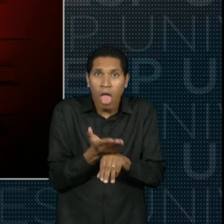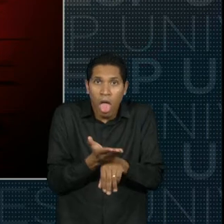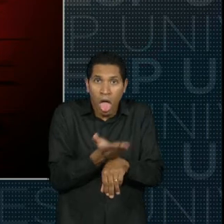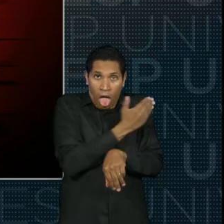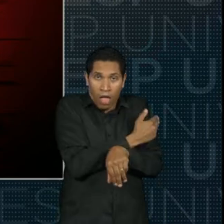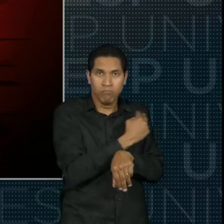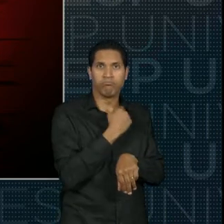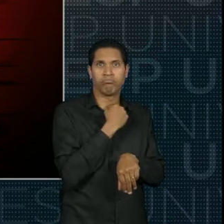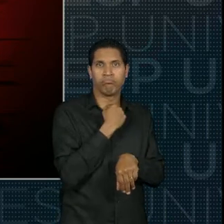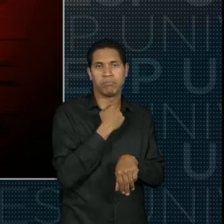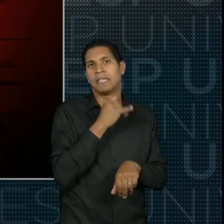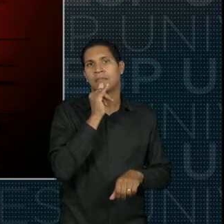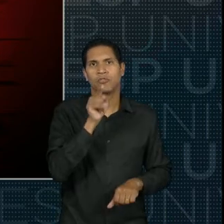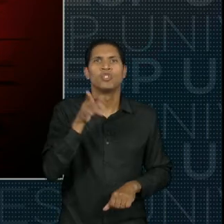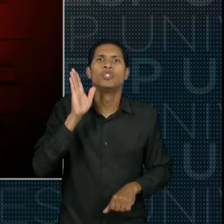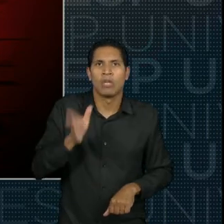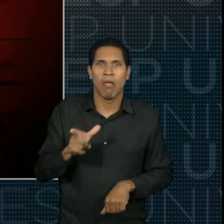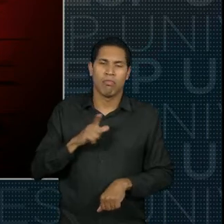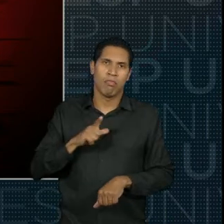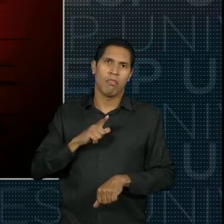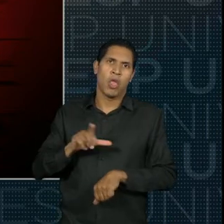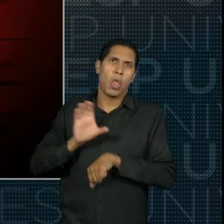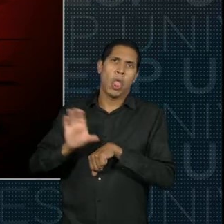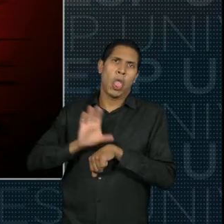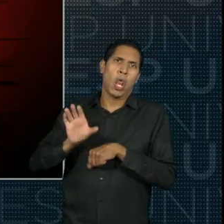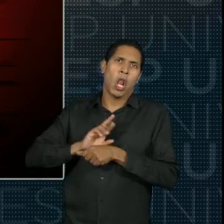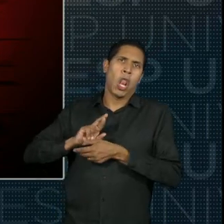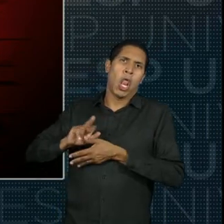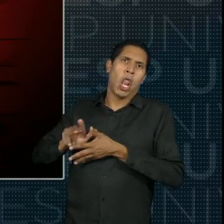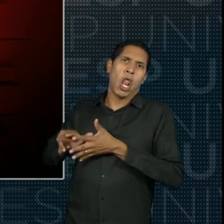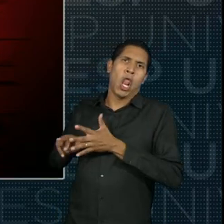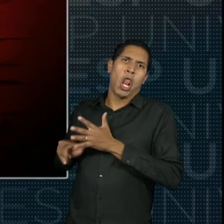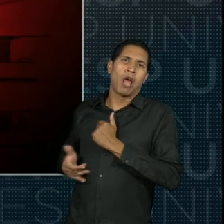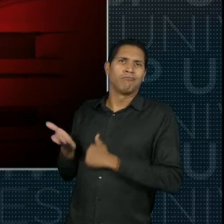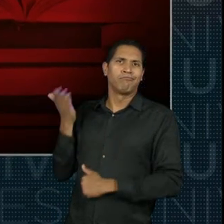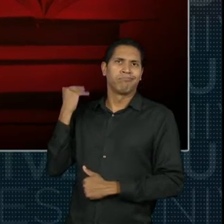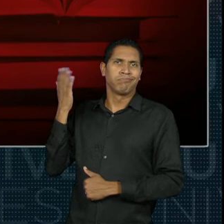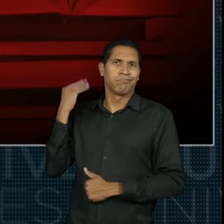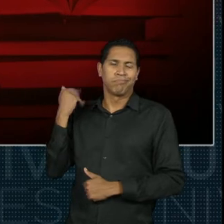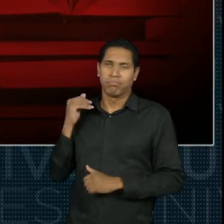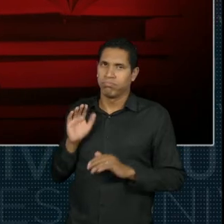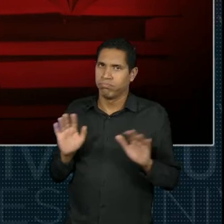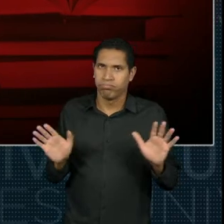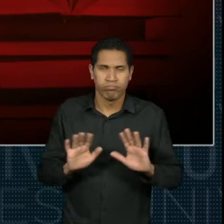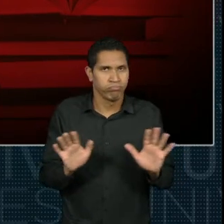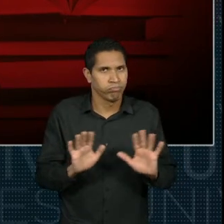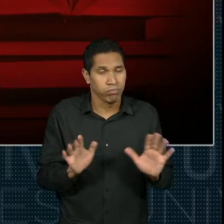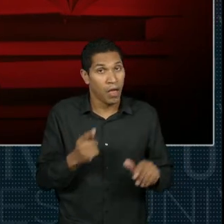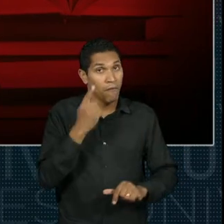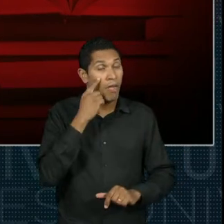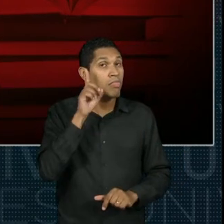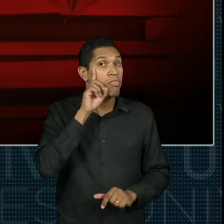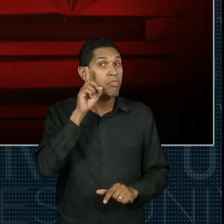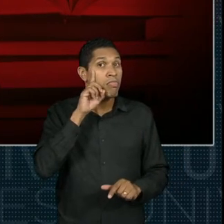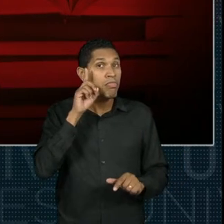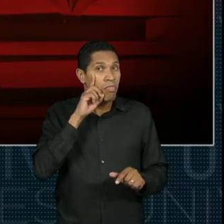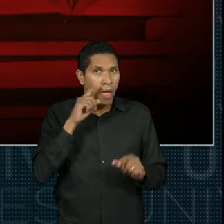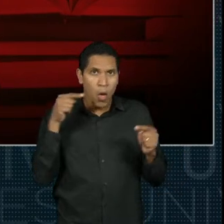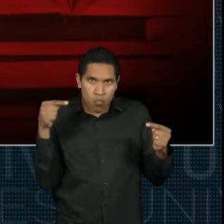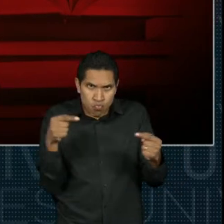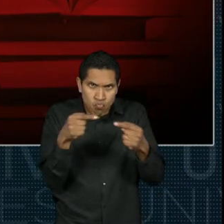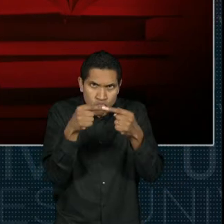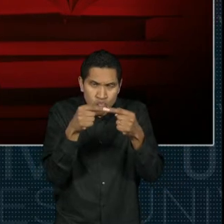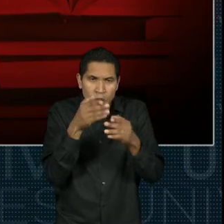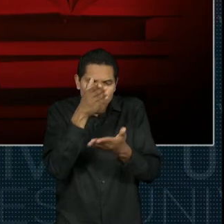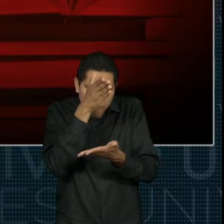Então, se o aluno já tem uma pasta com vários certificados, ele vai ter que conferir se a data dos certificados